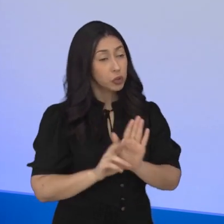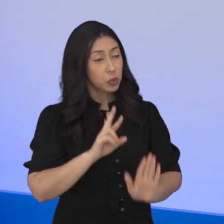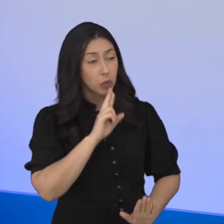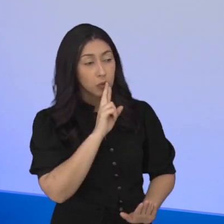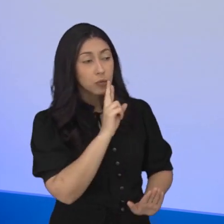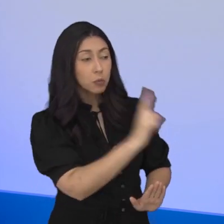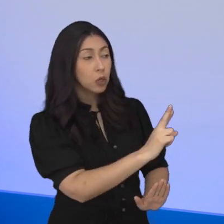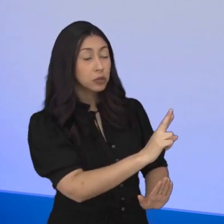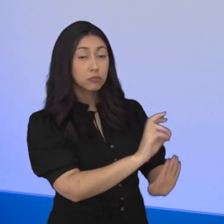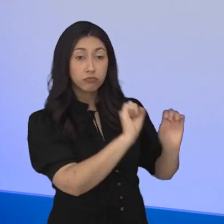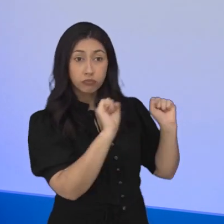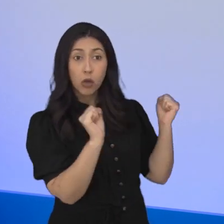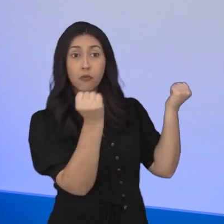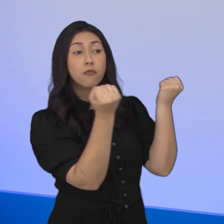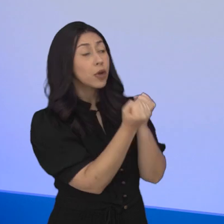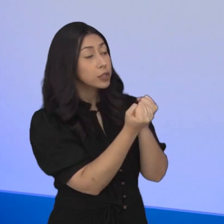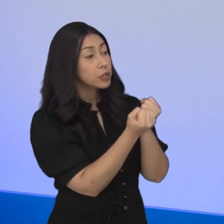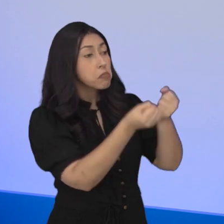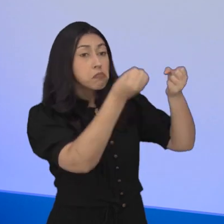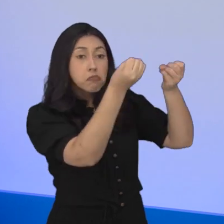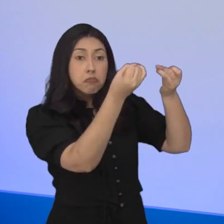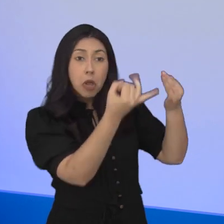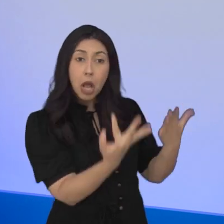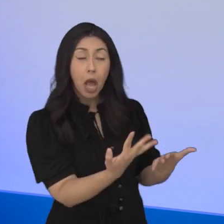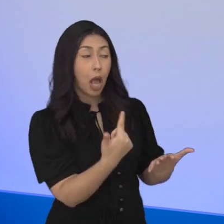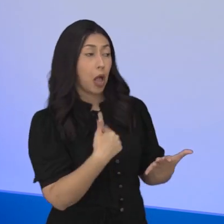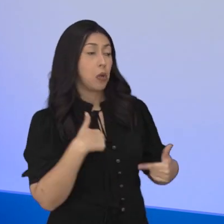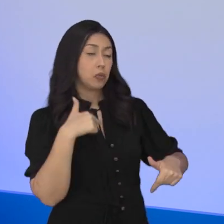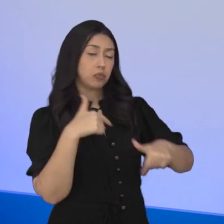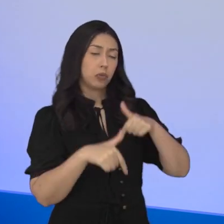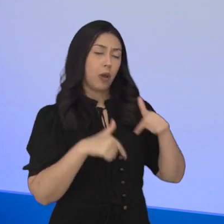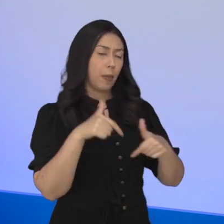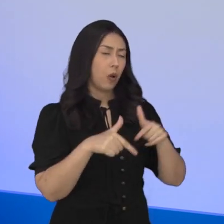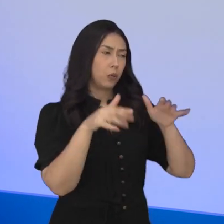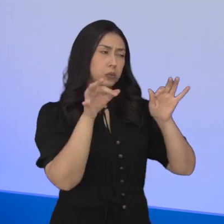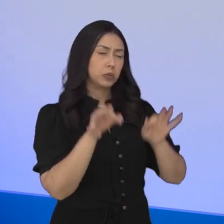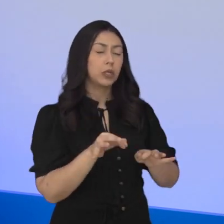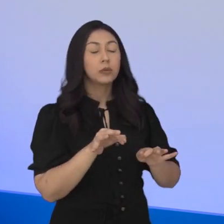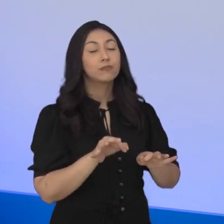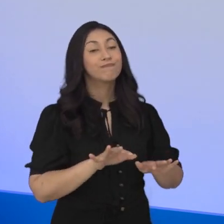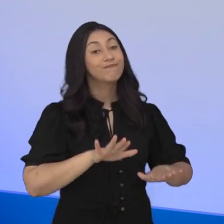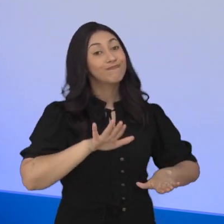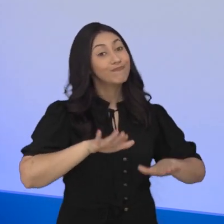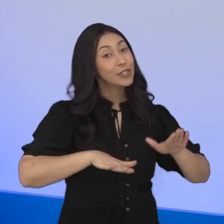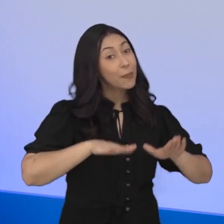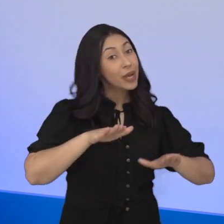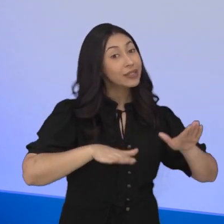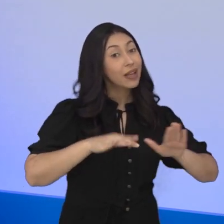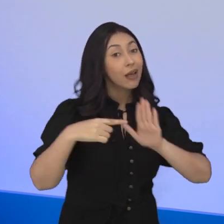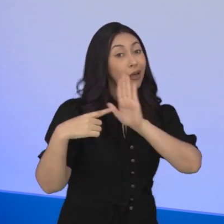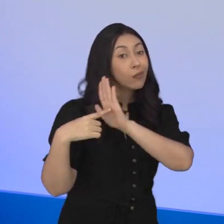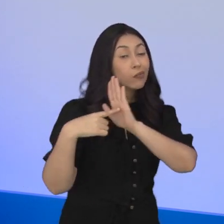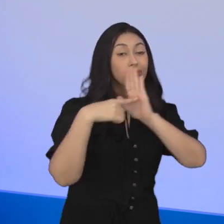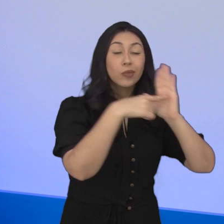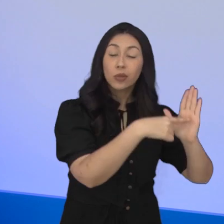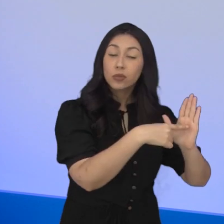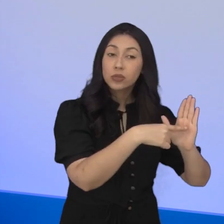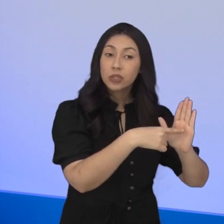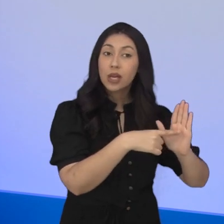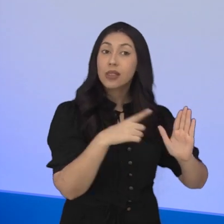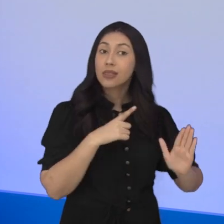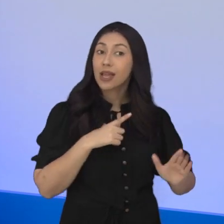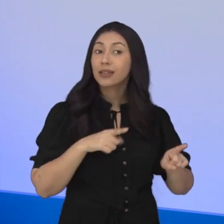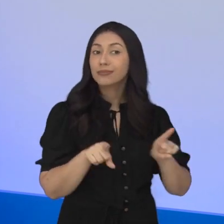defesa e aí ele se defende dessa acusação de má prestação de serviço público e aí, dependendo do teor da denúncia,